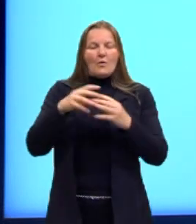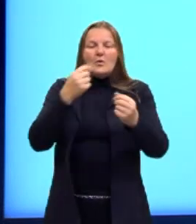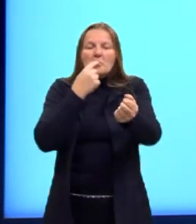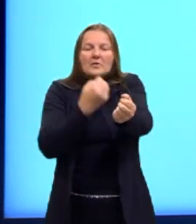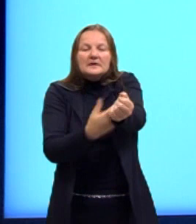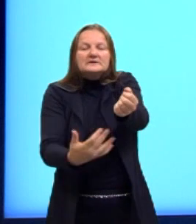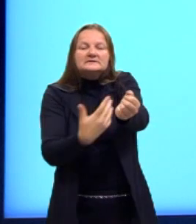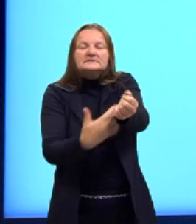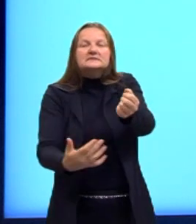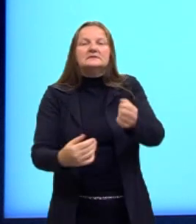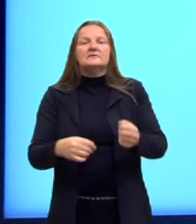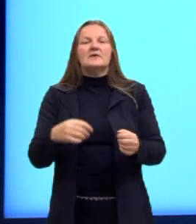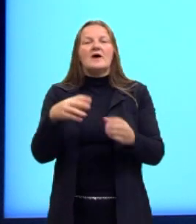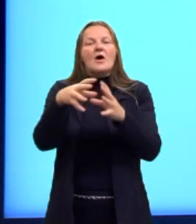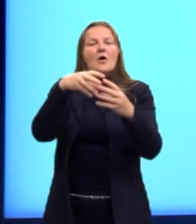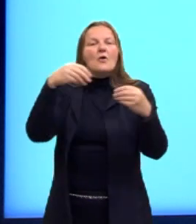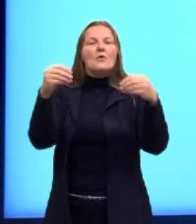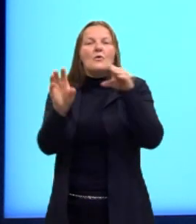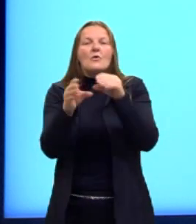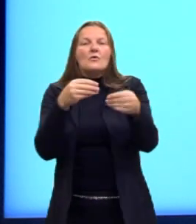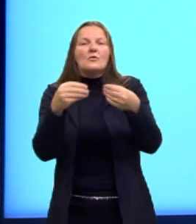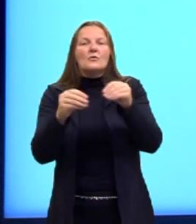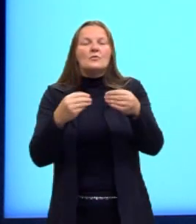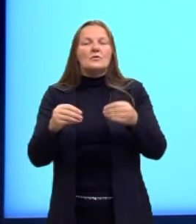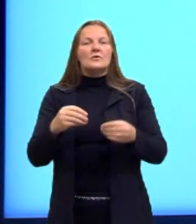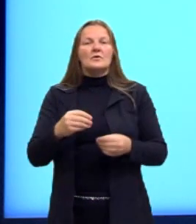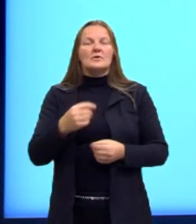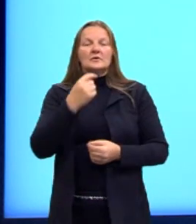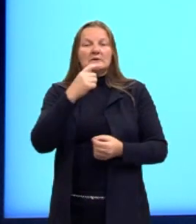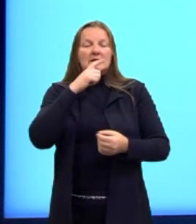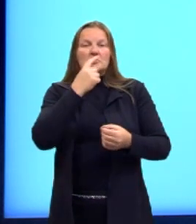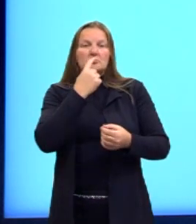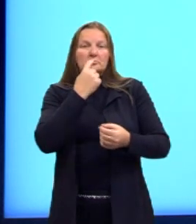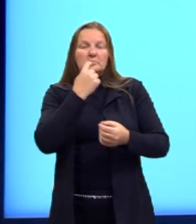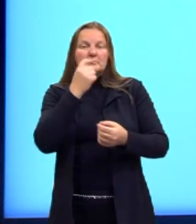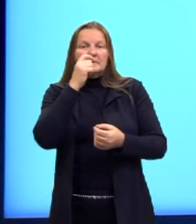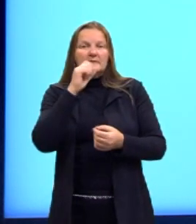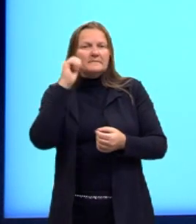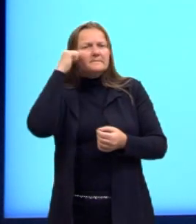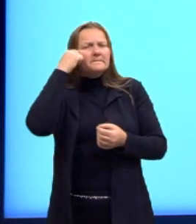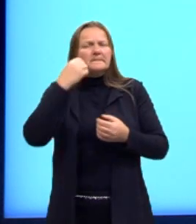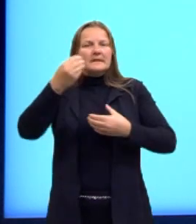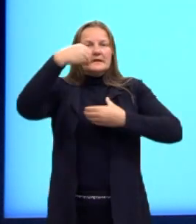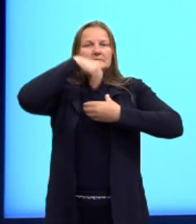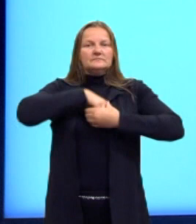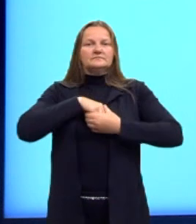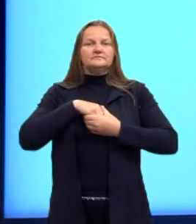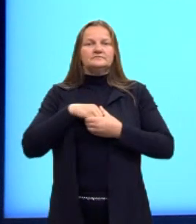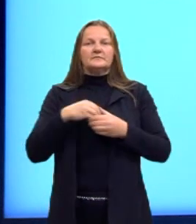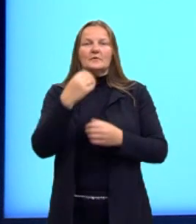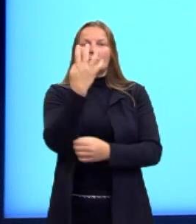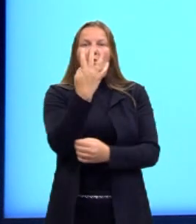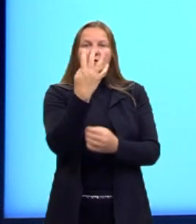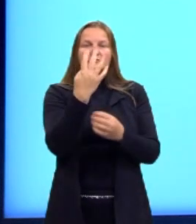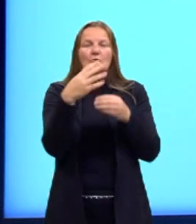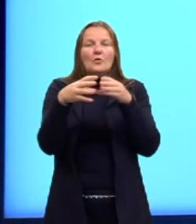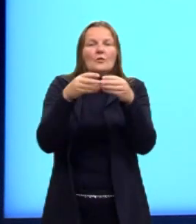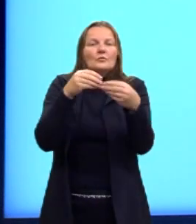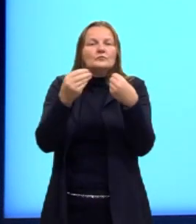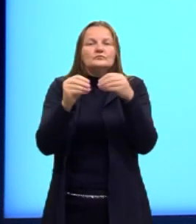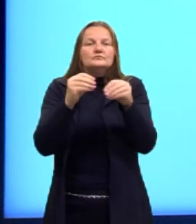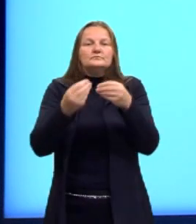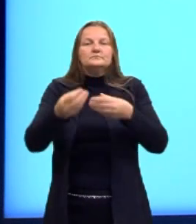sangue, a fleuma, a bilis negra e a amarela. Esses povos acreditavam que esses quatro fluidos eram os